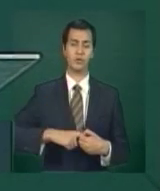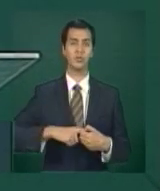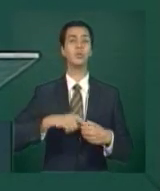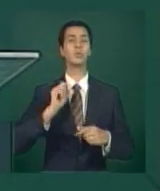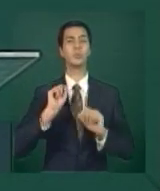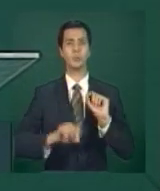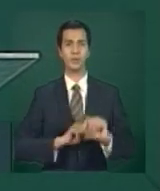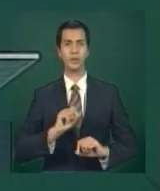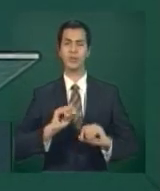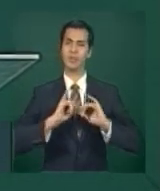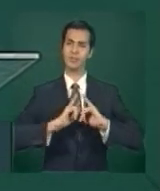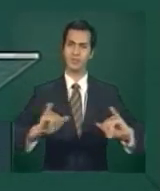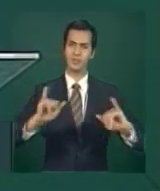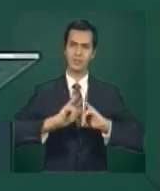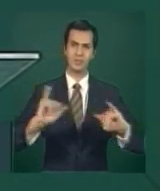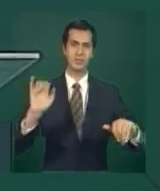hoje